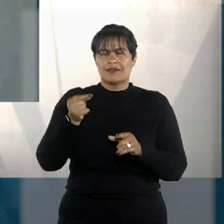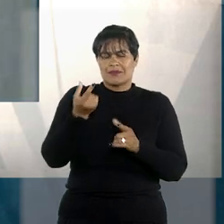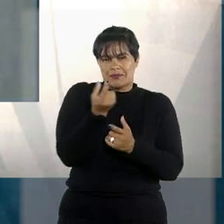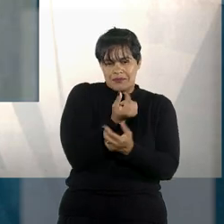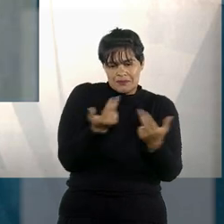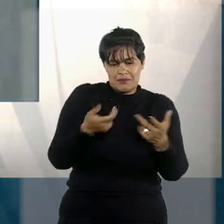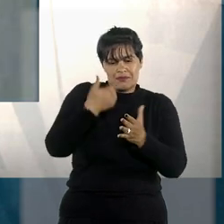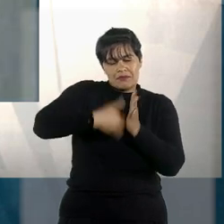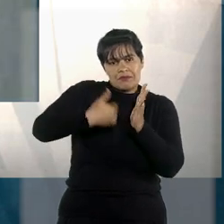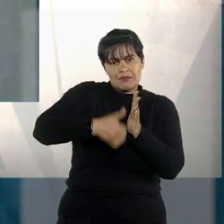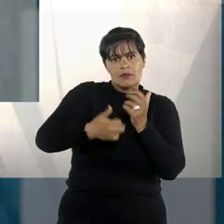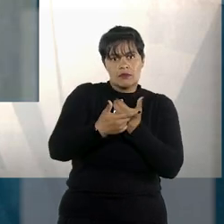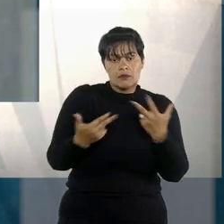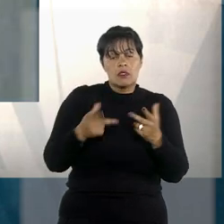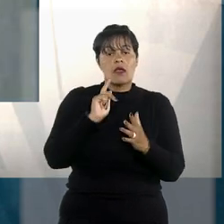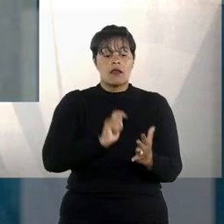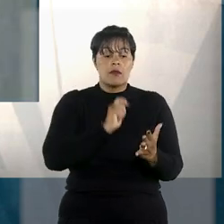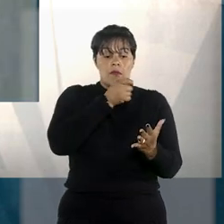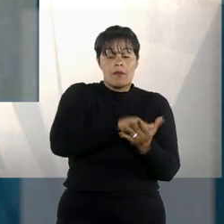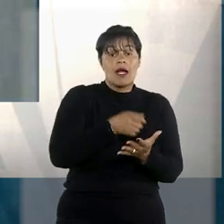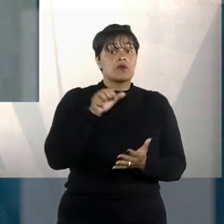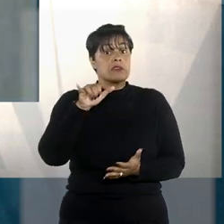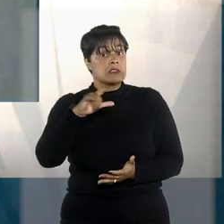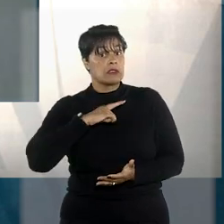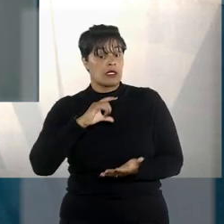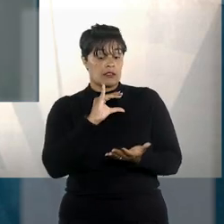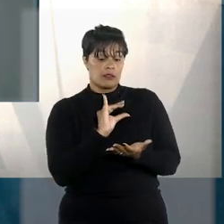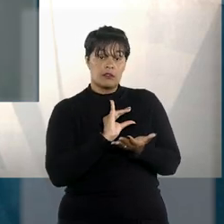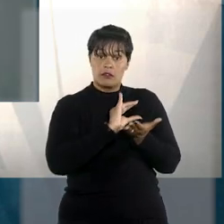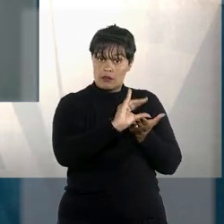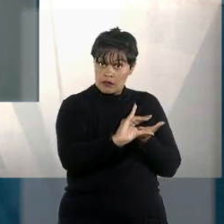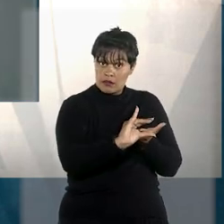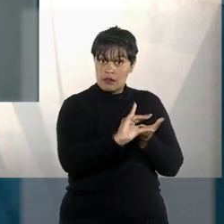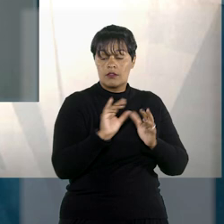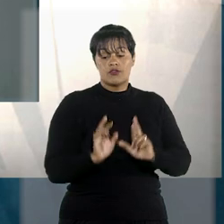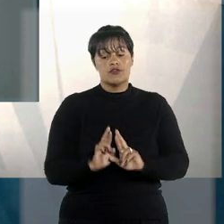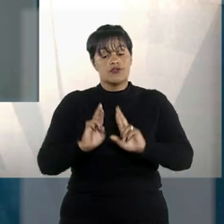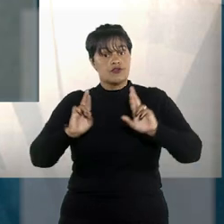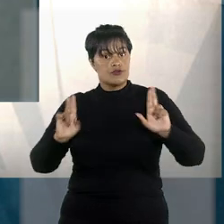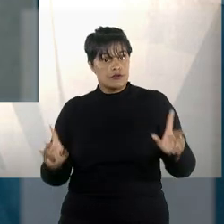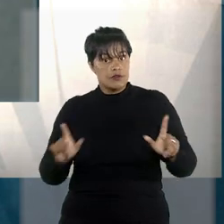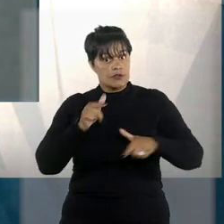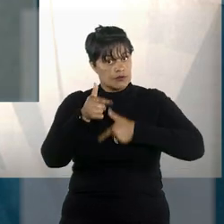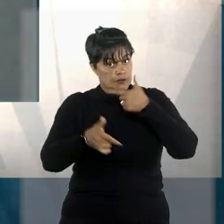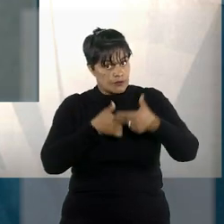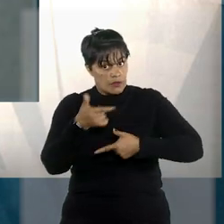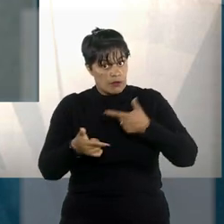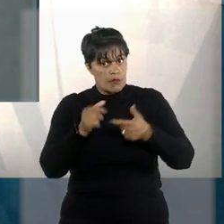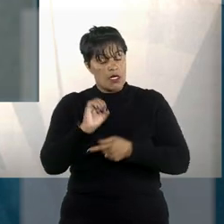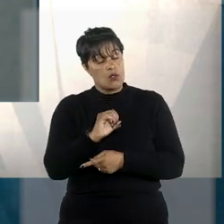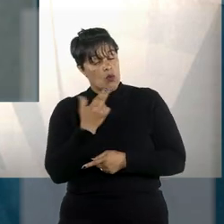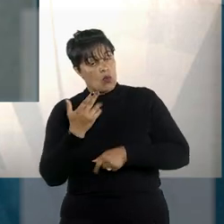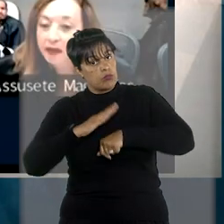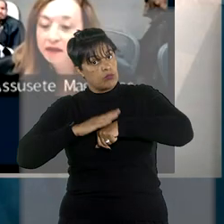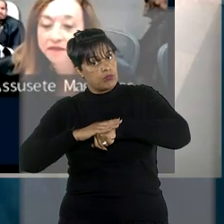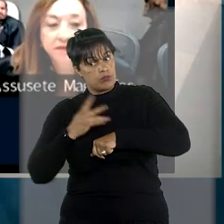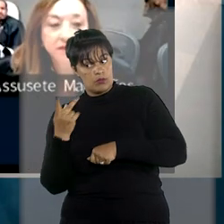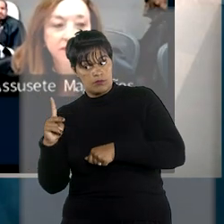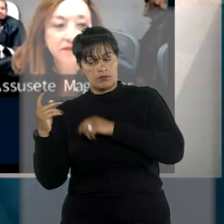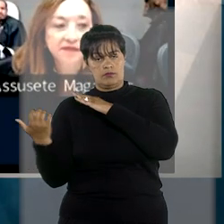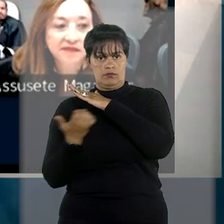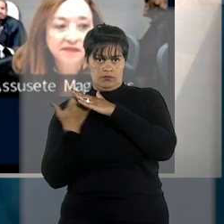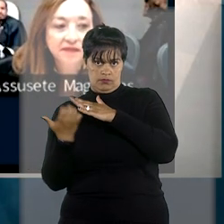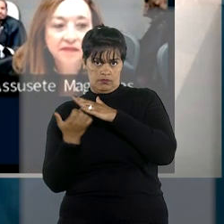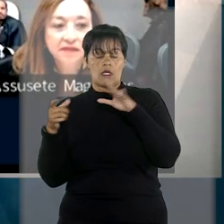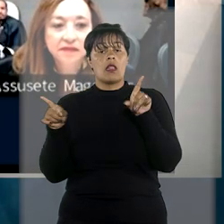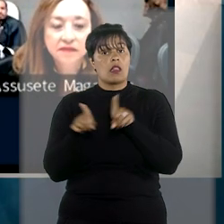importâncias pagas a título de indenização, que não correspondam a serviços prestados nem a tempo à disposição do empregador. O relator